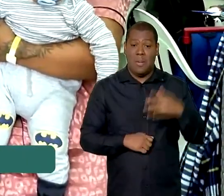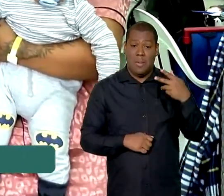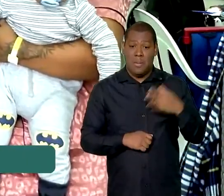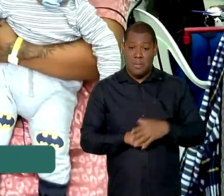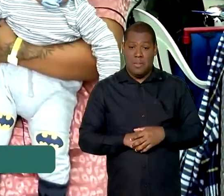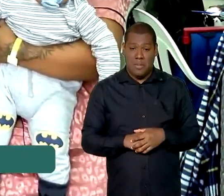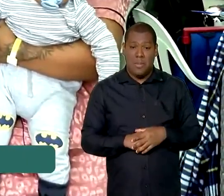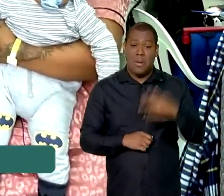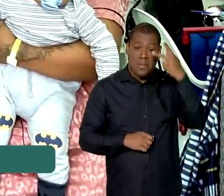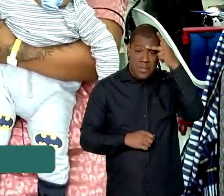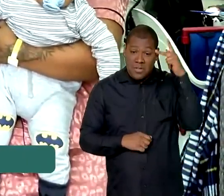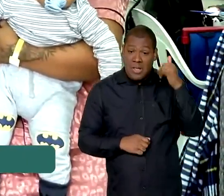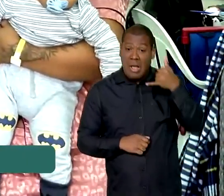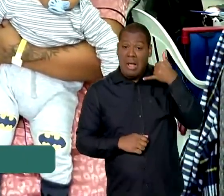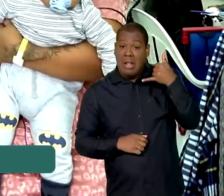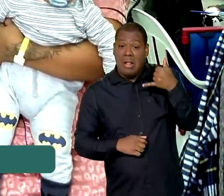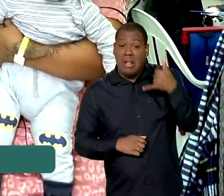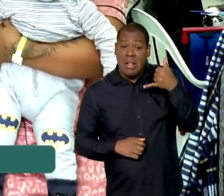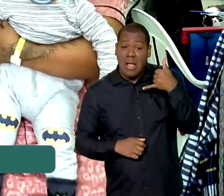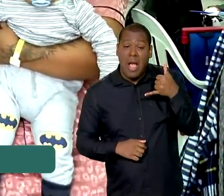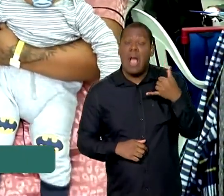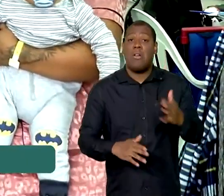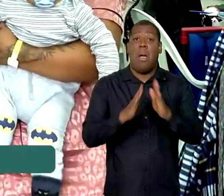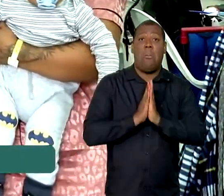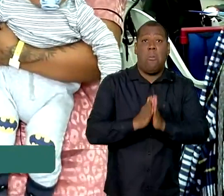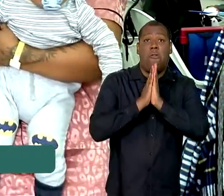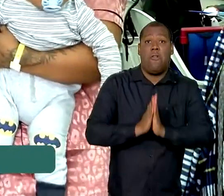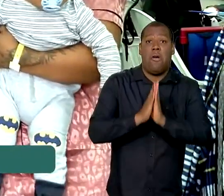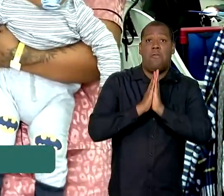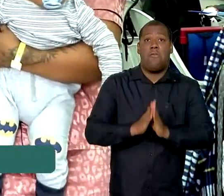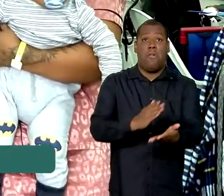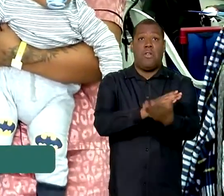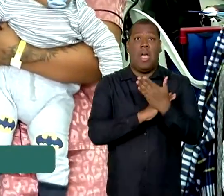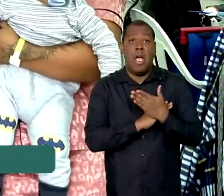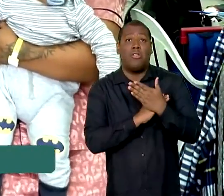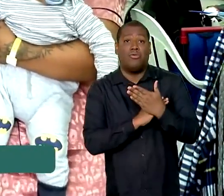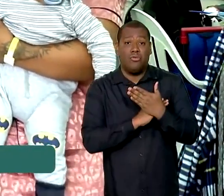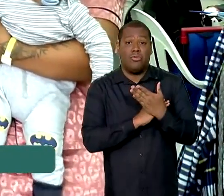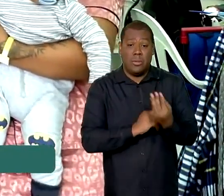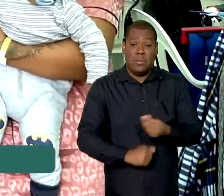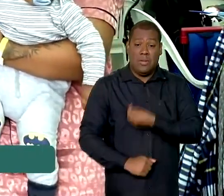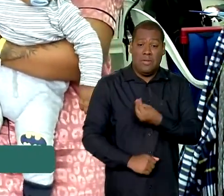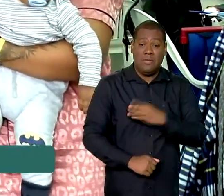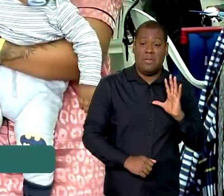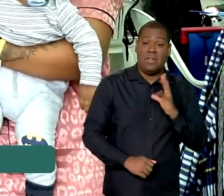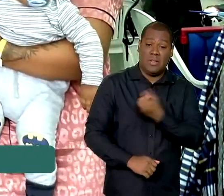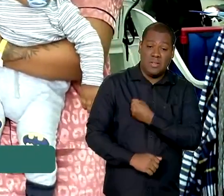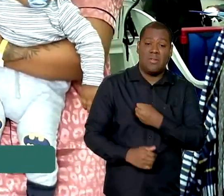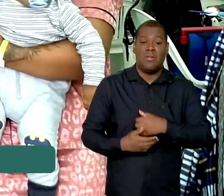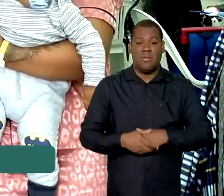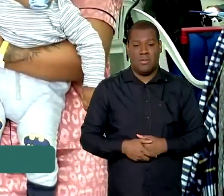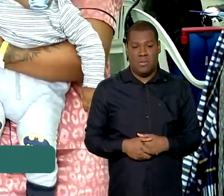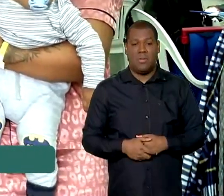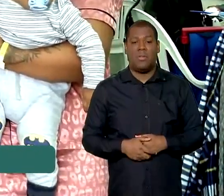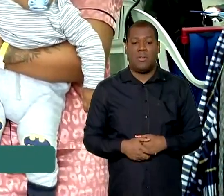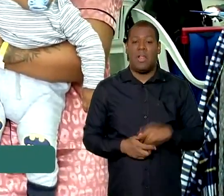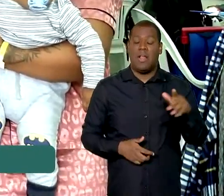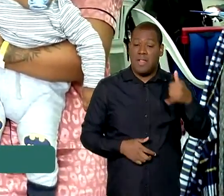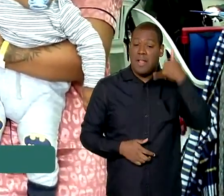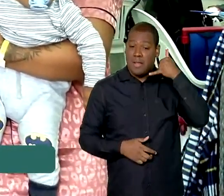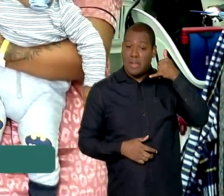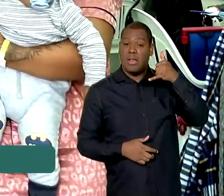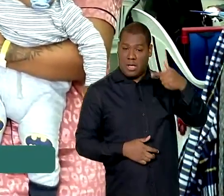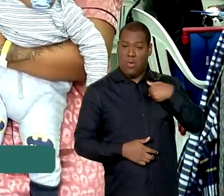ajuntou, a gente pediu resgate para esse pessoal que estava em casa. Graças a Deus, todos que nos pediram